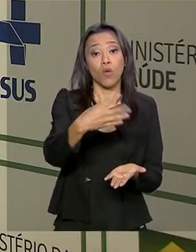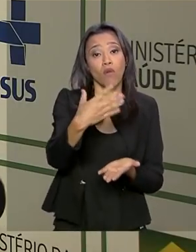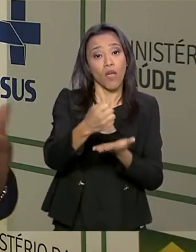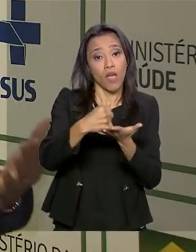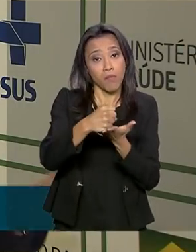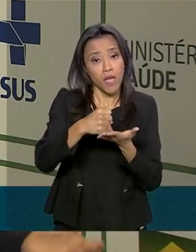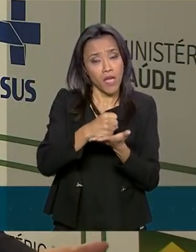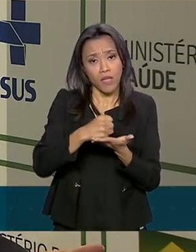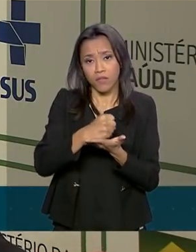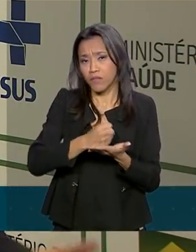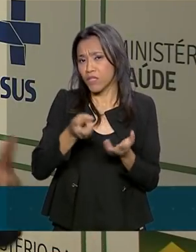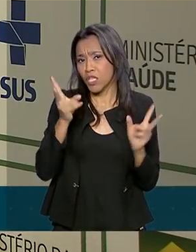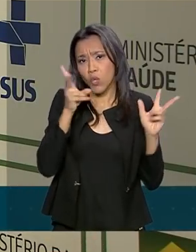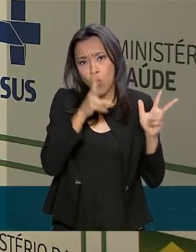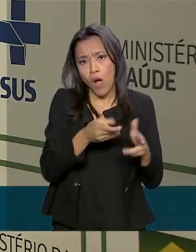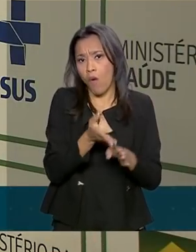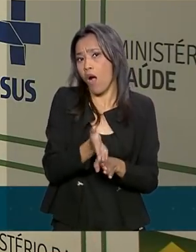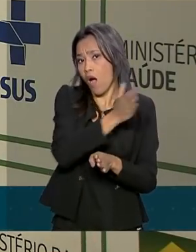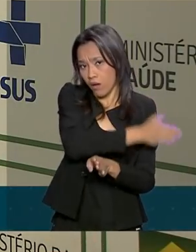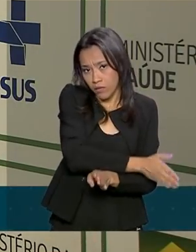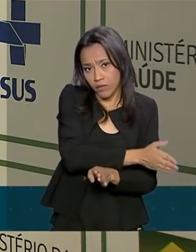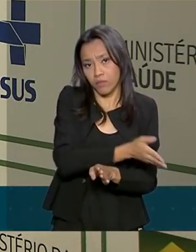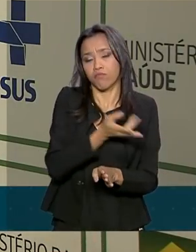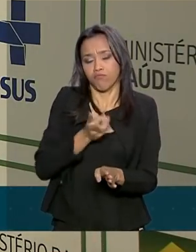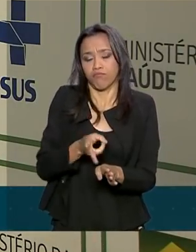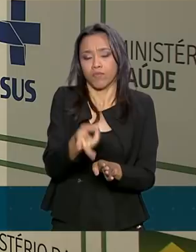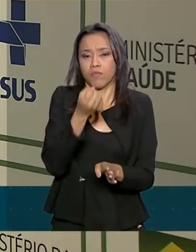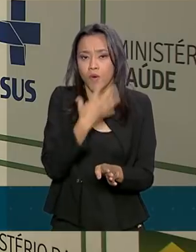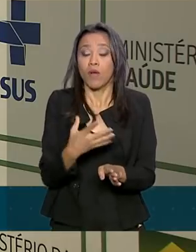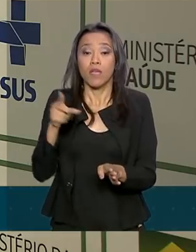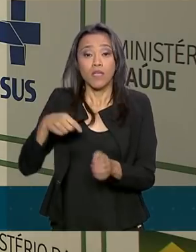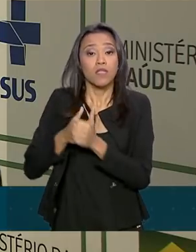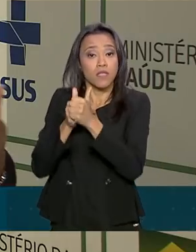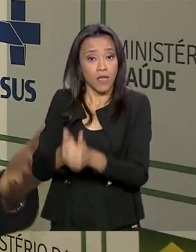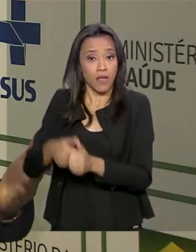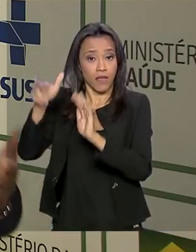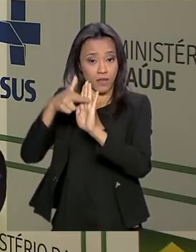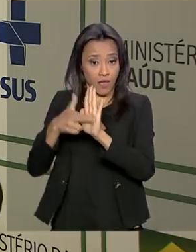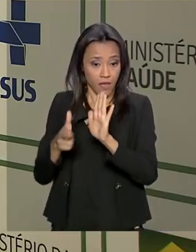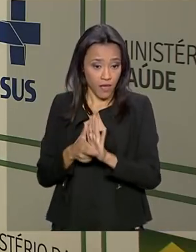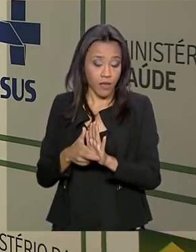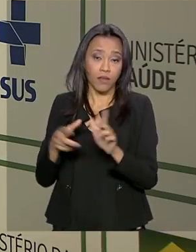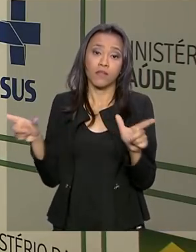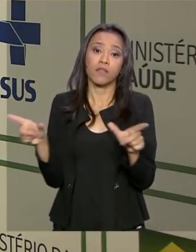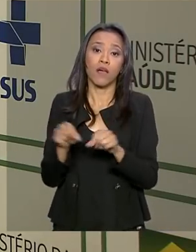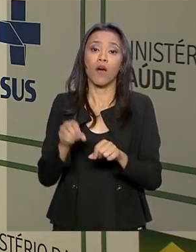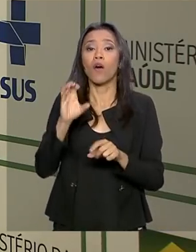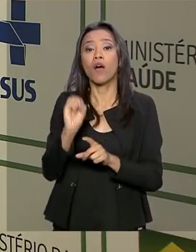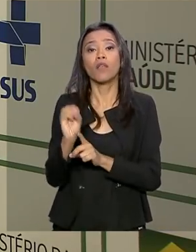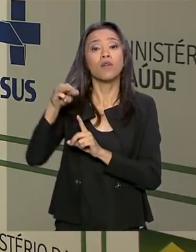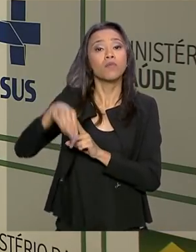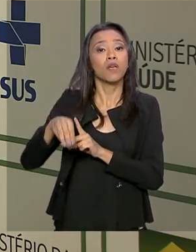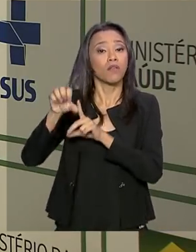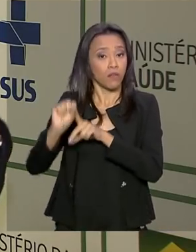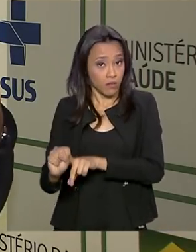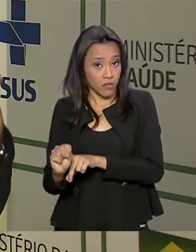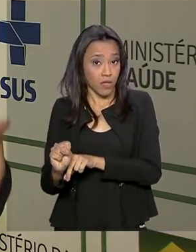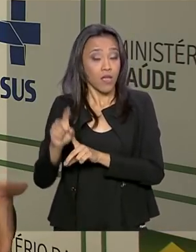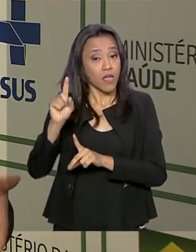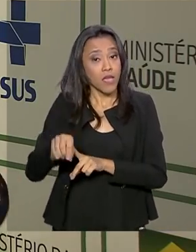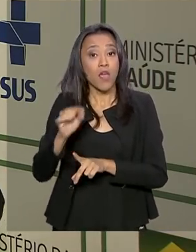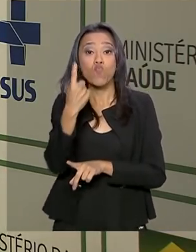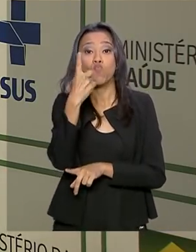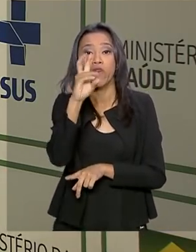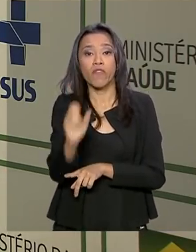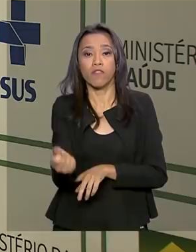a mesma eficácia dos anteriores e seguem a recomendação da Organização Mundial da Saúde, que é o uso desse tipo de medicamento em dose